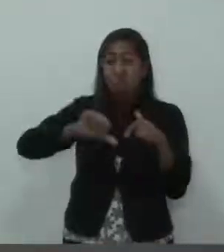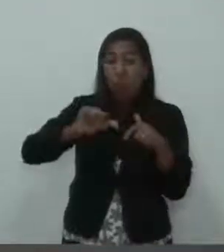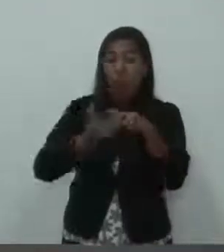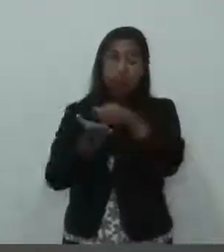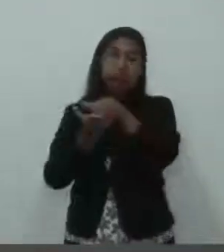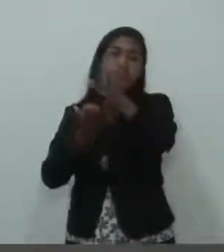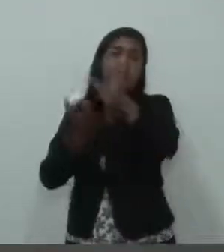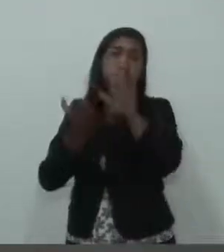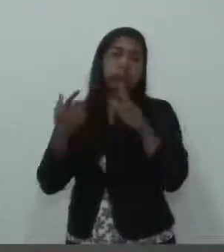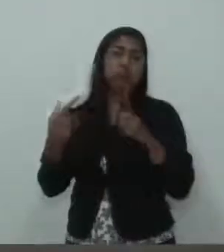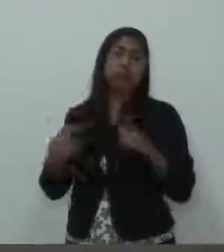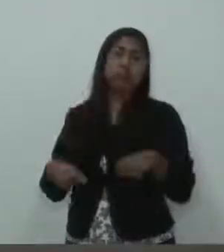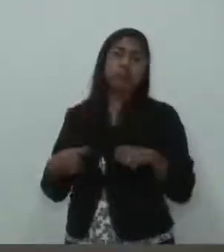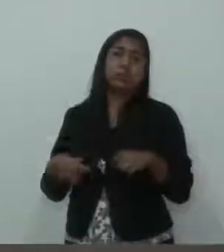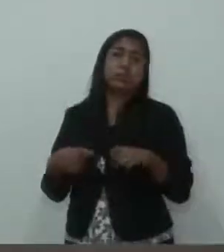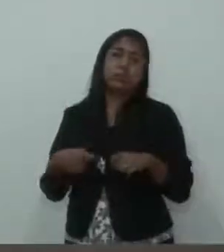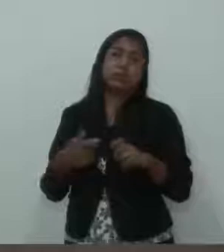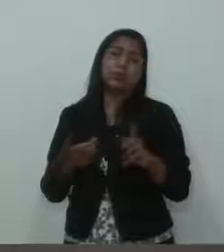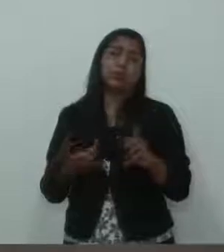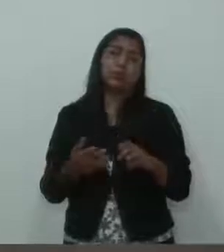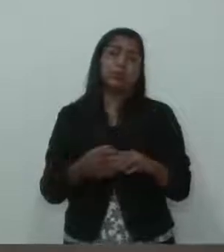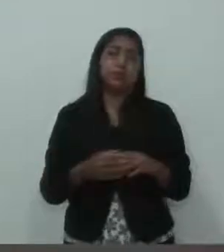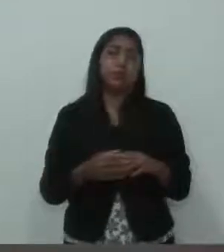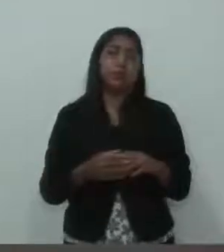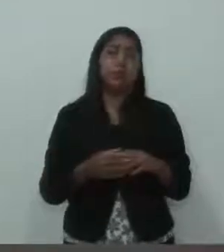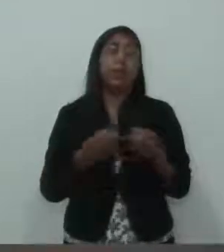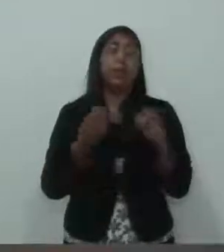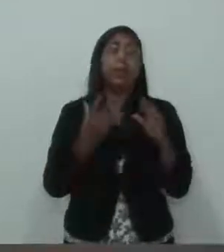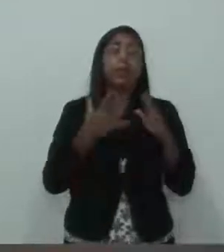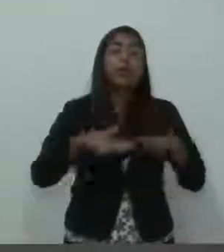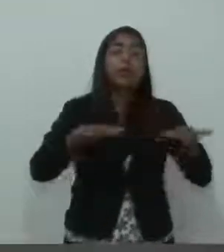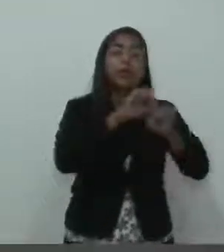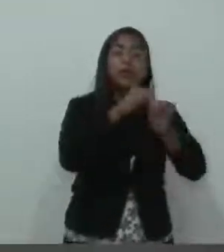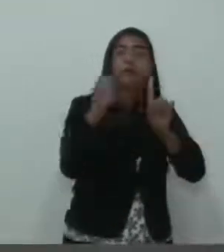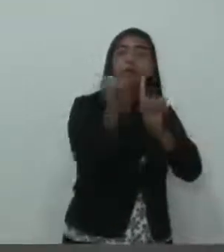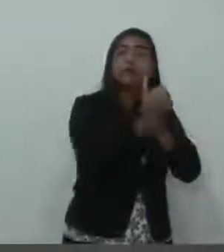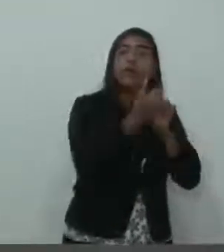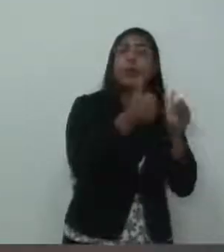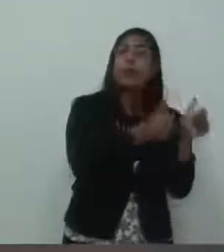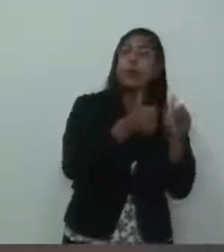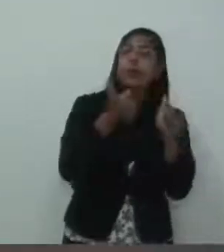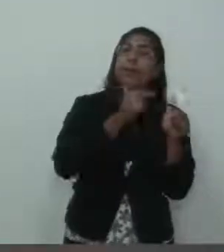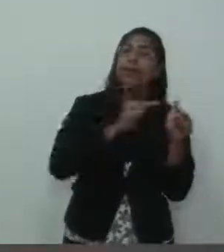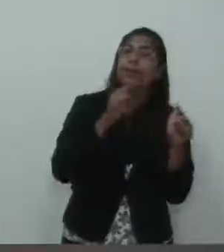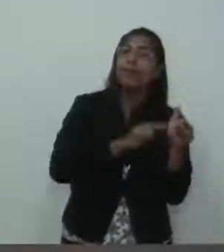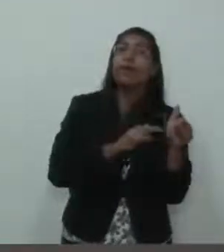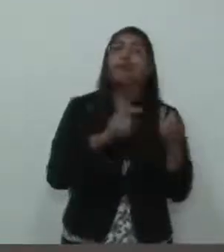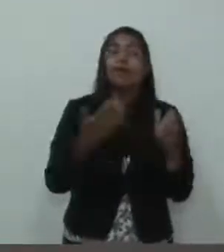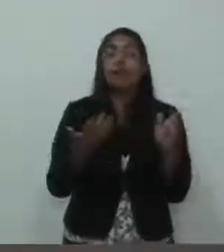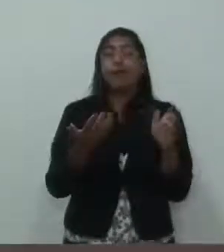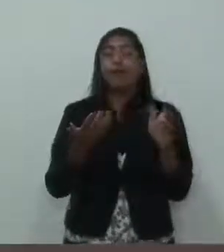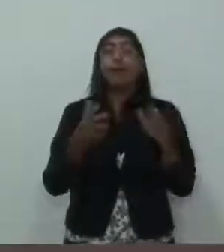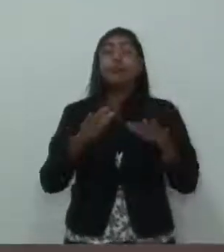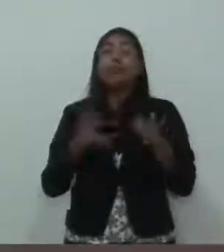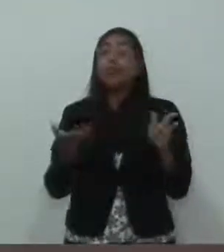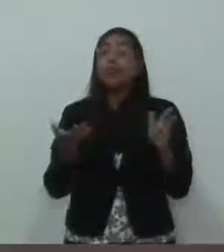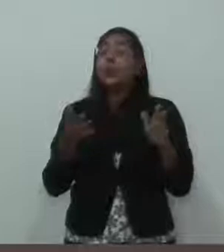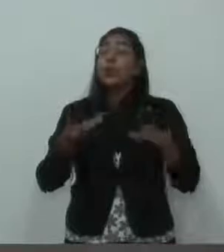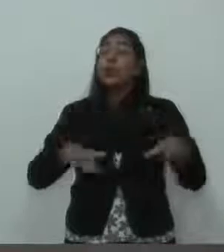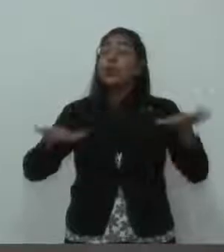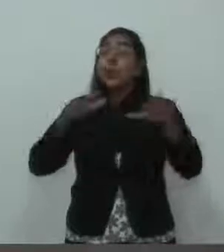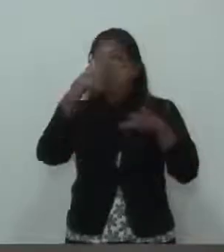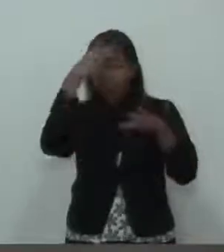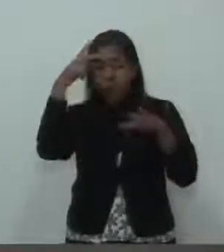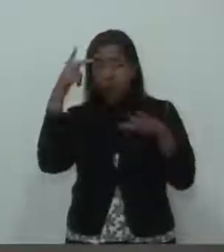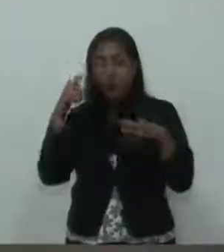bem da população, porque, afinal, o salário que todos os funcionários públicos, servidor público, agente político recebe, provém do quê? Dos impostos, da